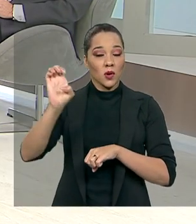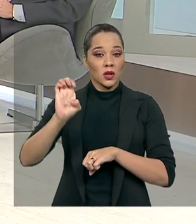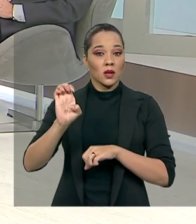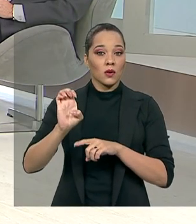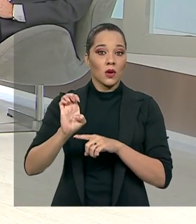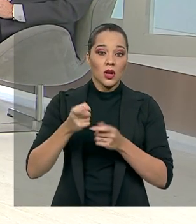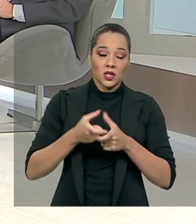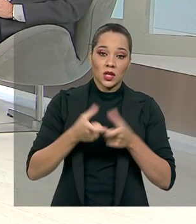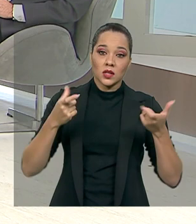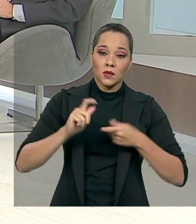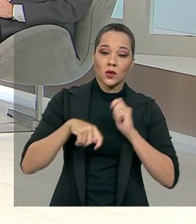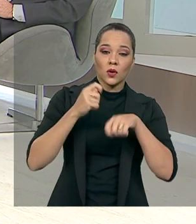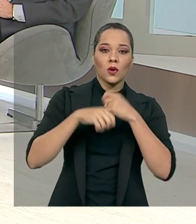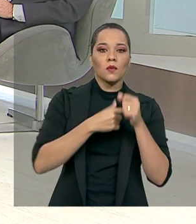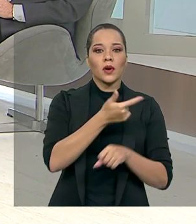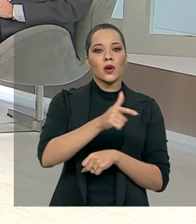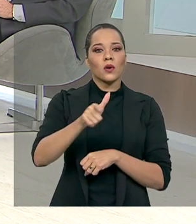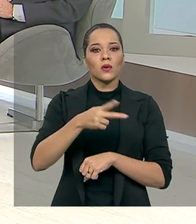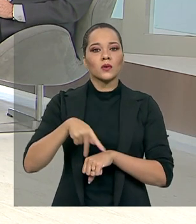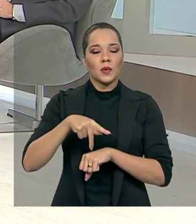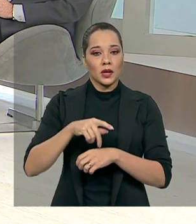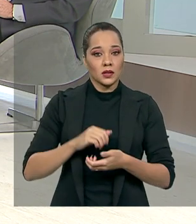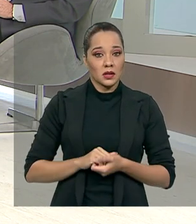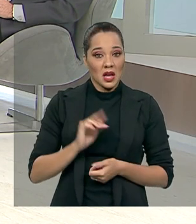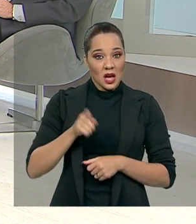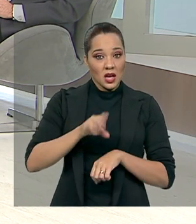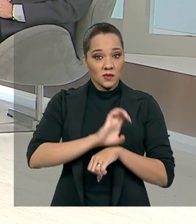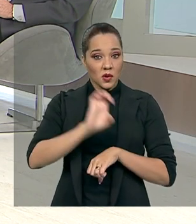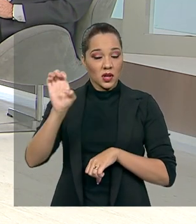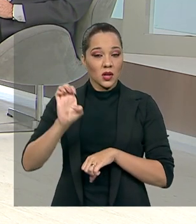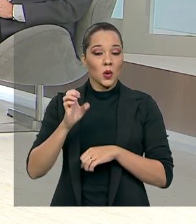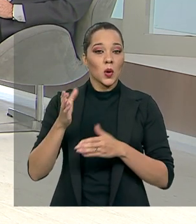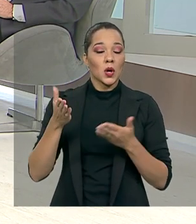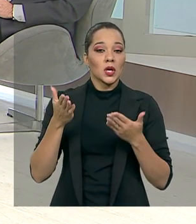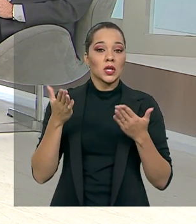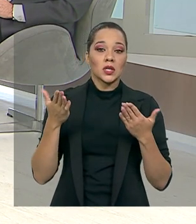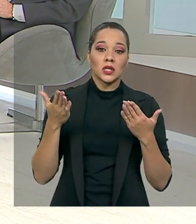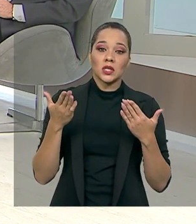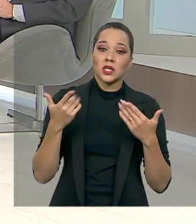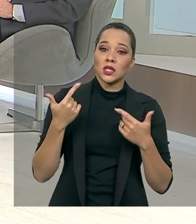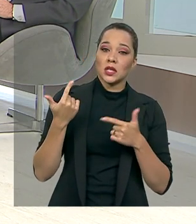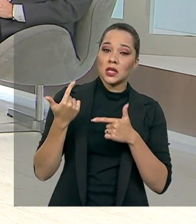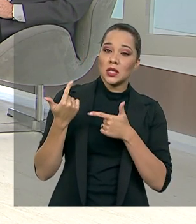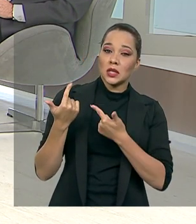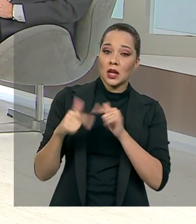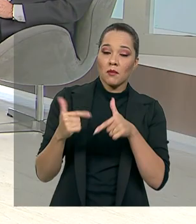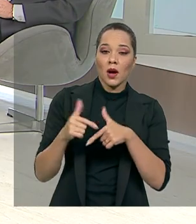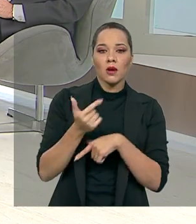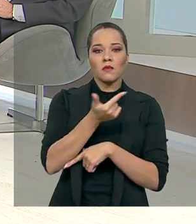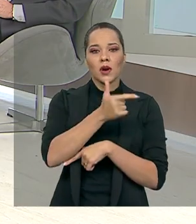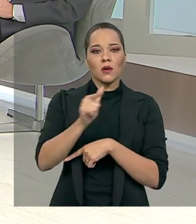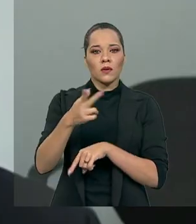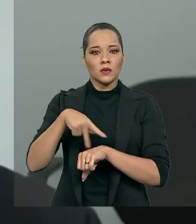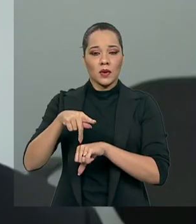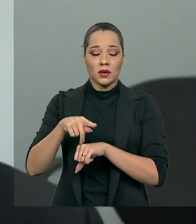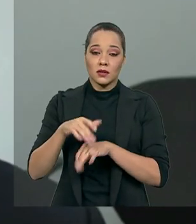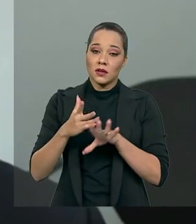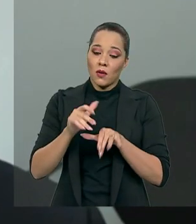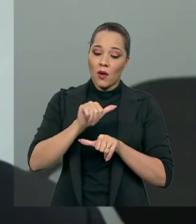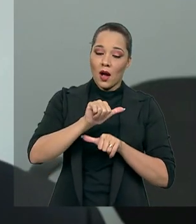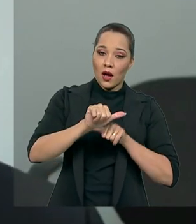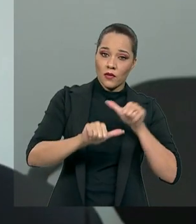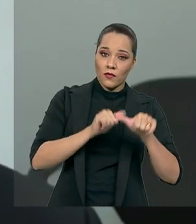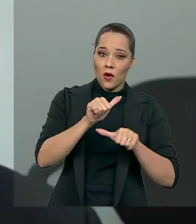crescimento econômico para outros países. É um exportador de empregos para outros países. Então, a reforma tributária,